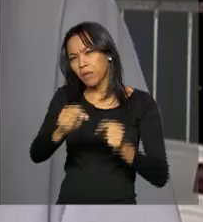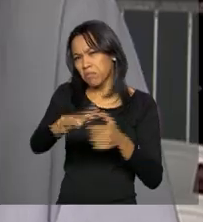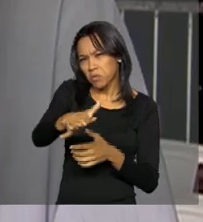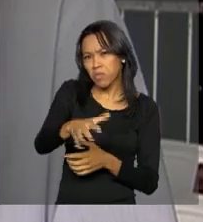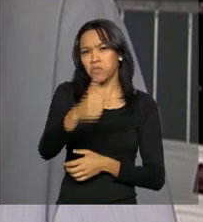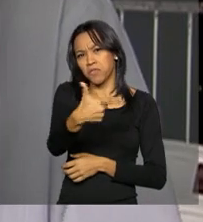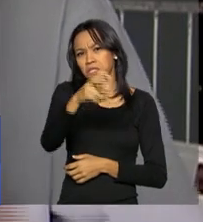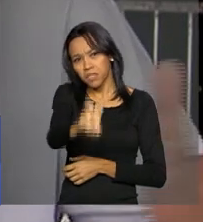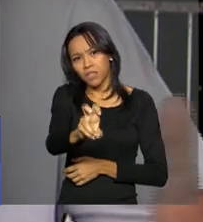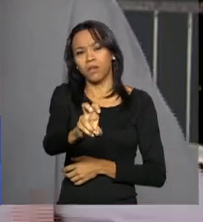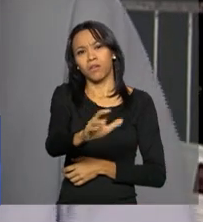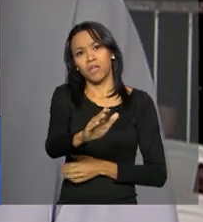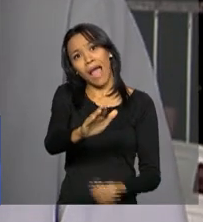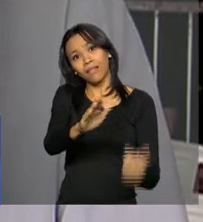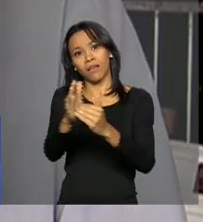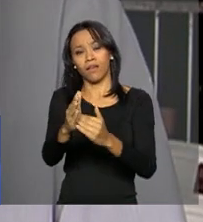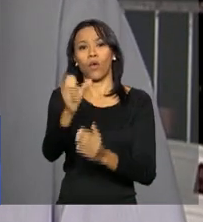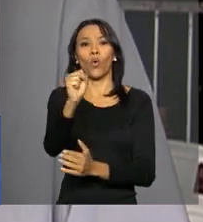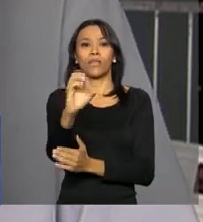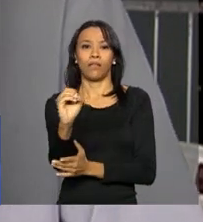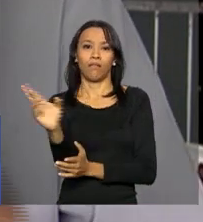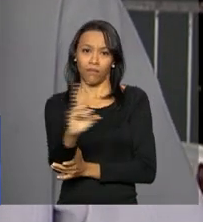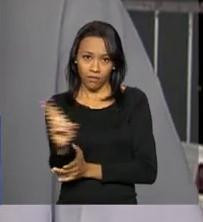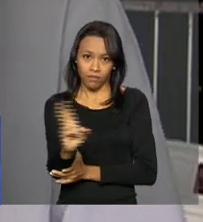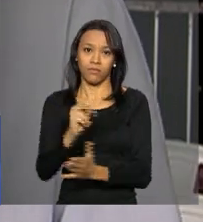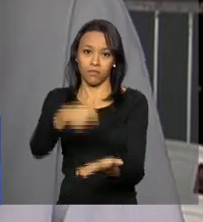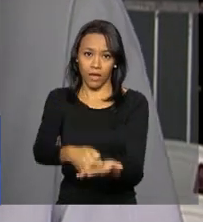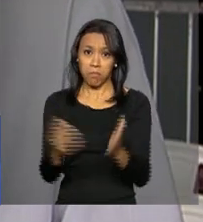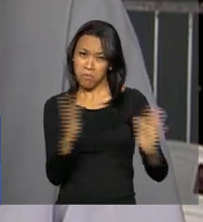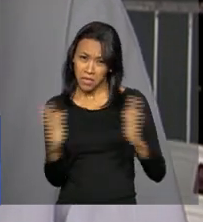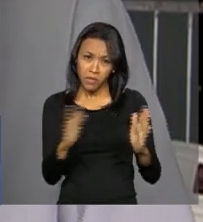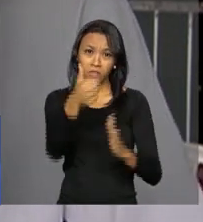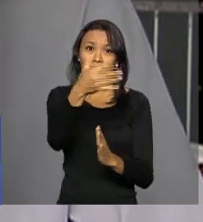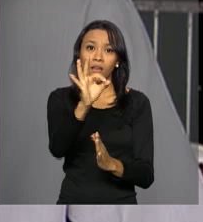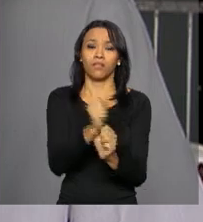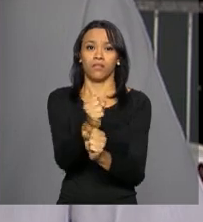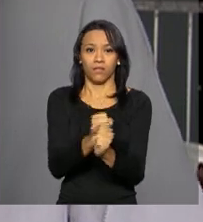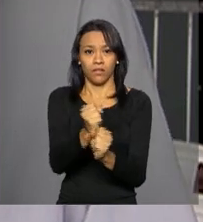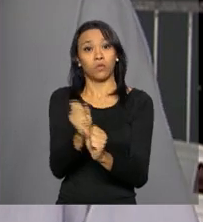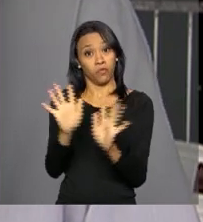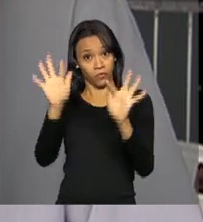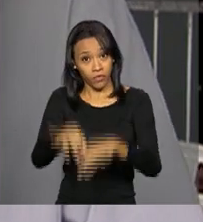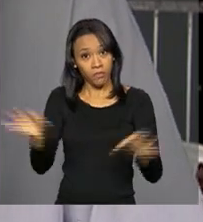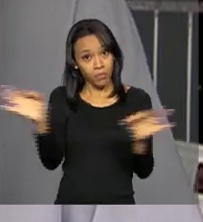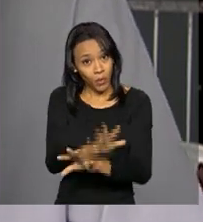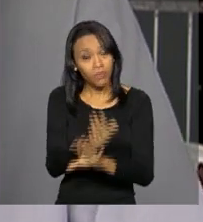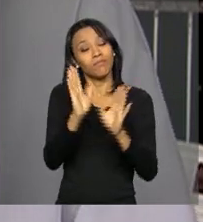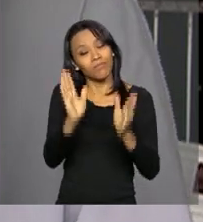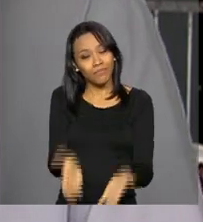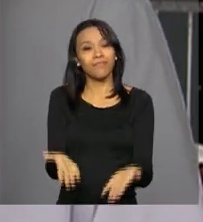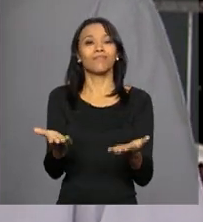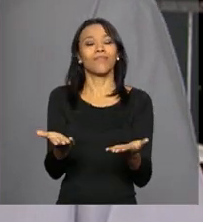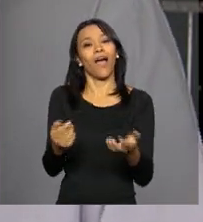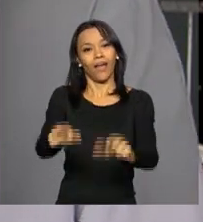mínima de 25 e no máximo 80 reais por um período de 10 anos. Ao final desse período, eles terão então